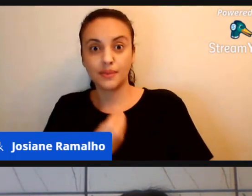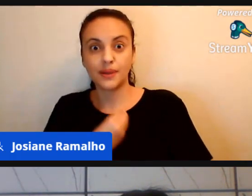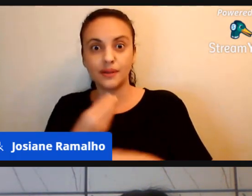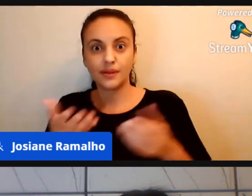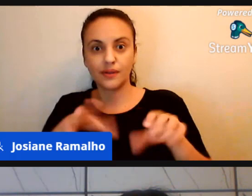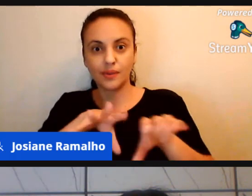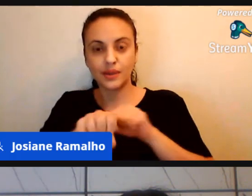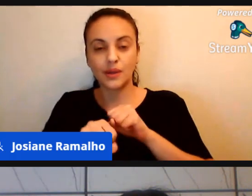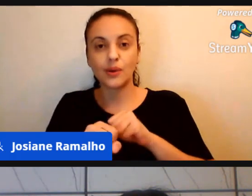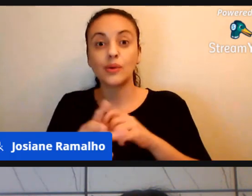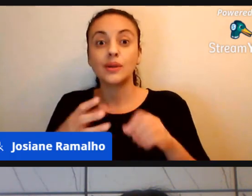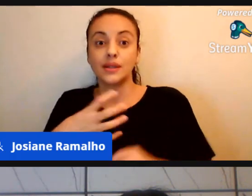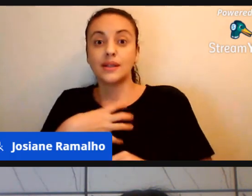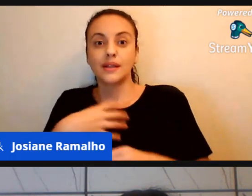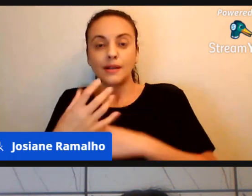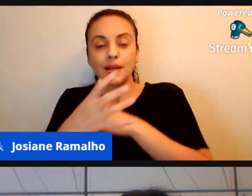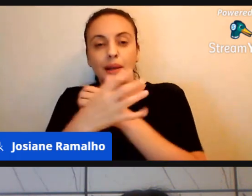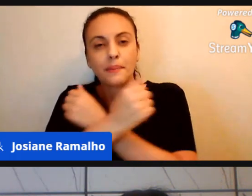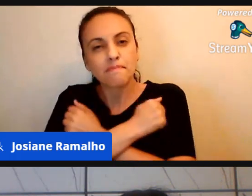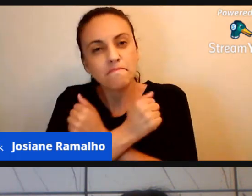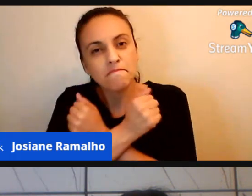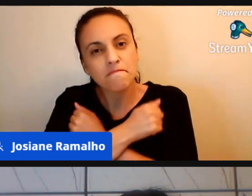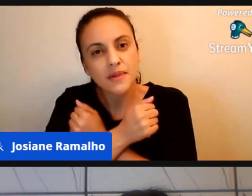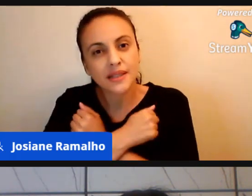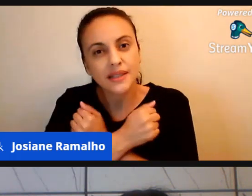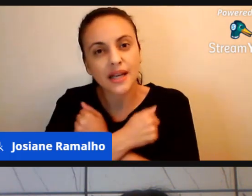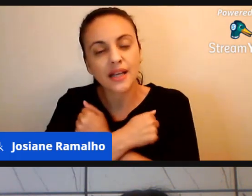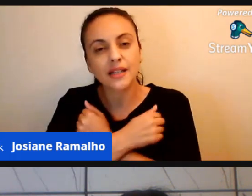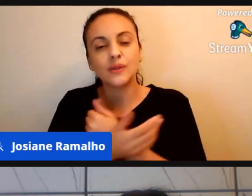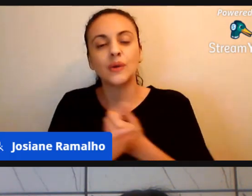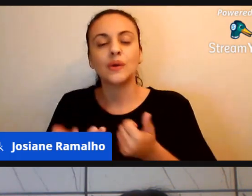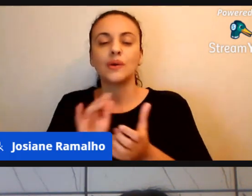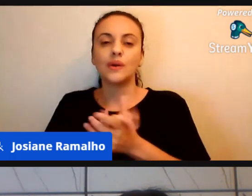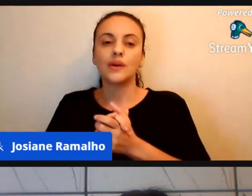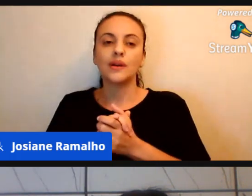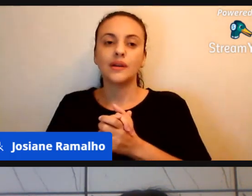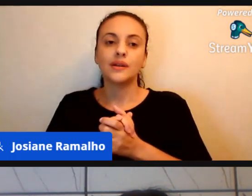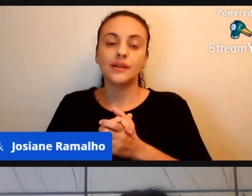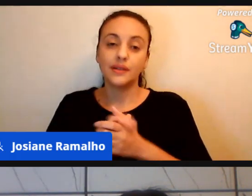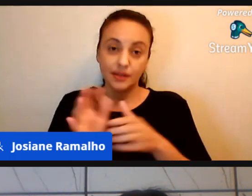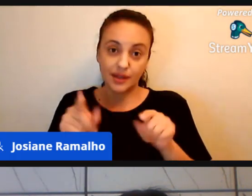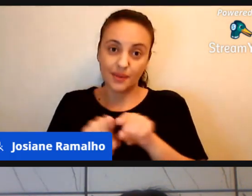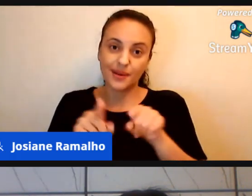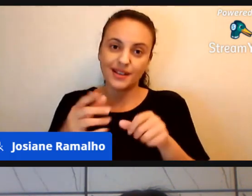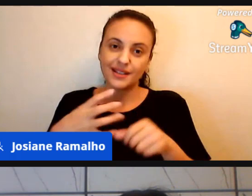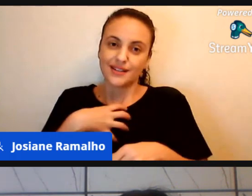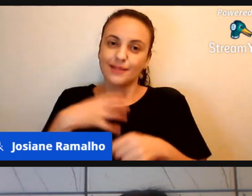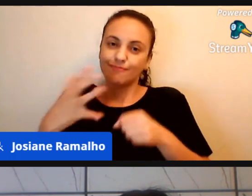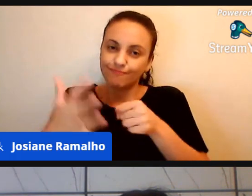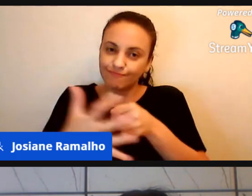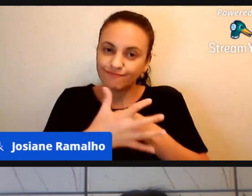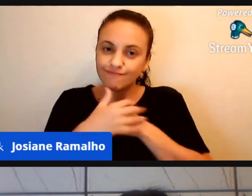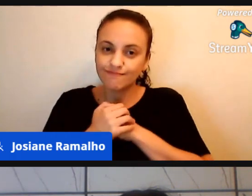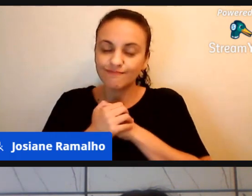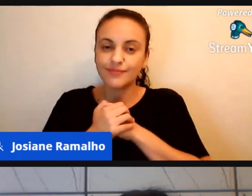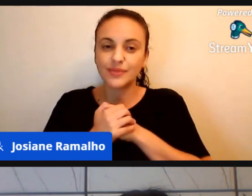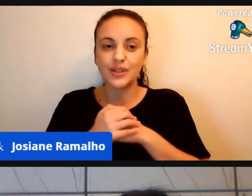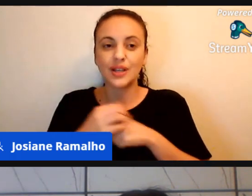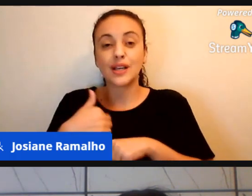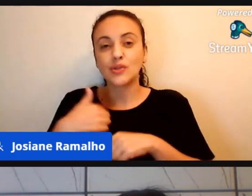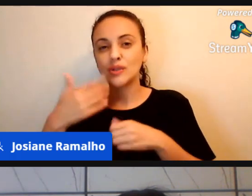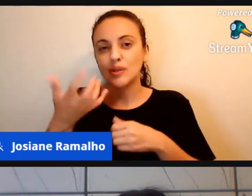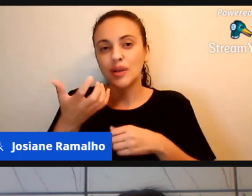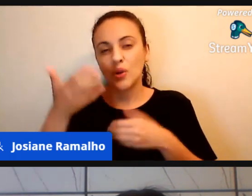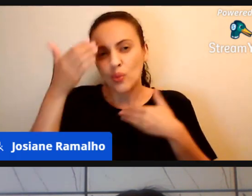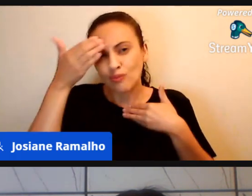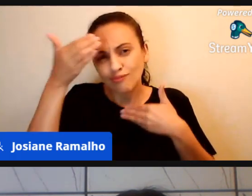nós, sintam-se acolhidos por nós, e eu só tenho gratidão a todos esses professores, que desde